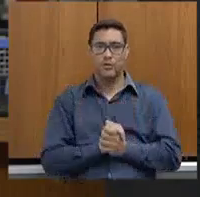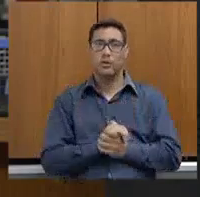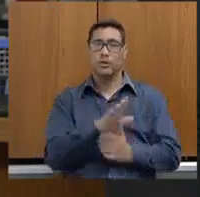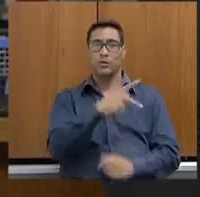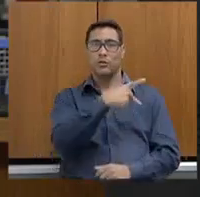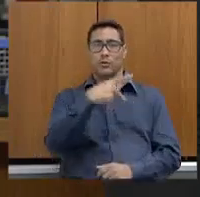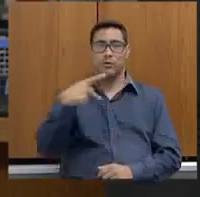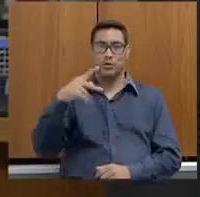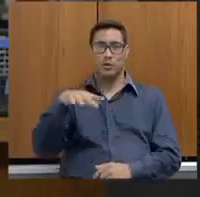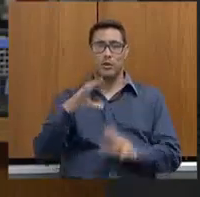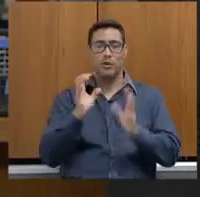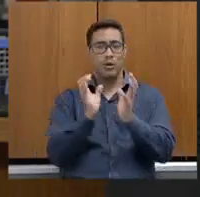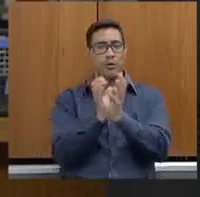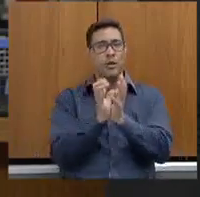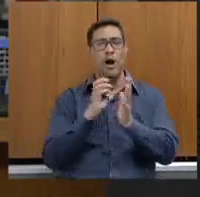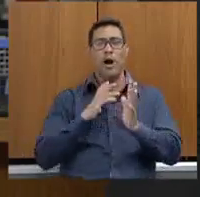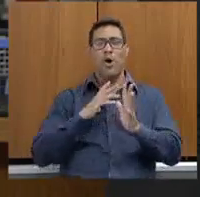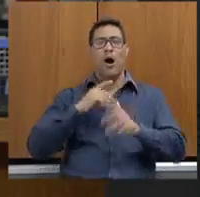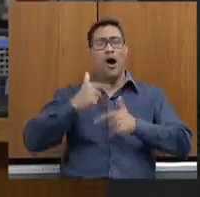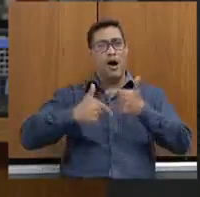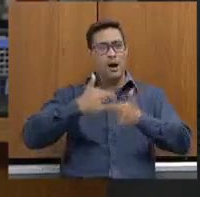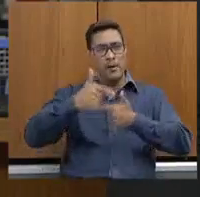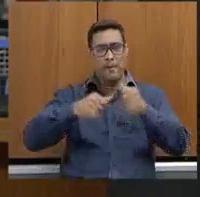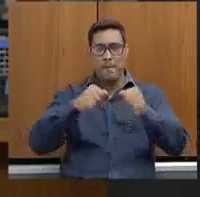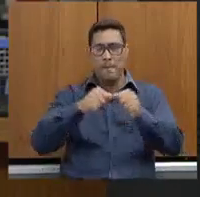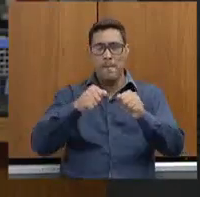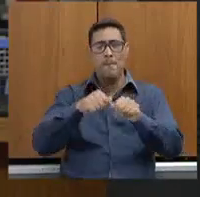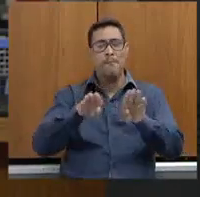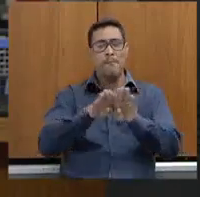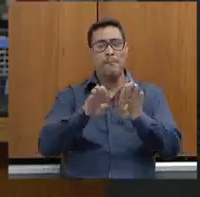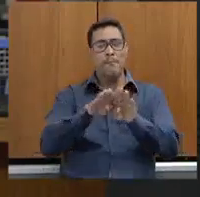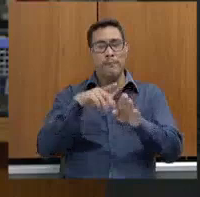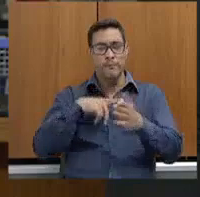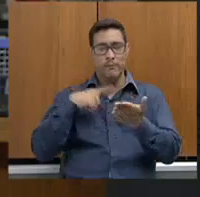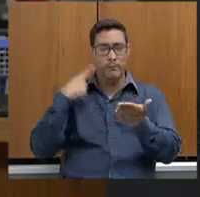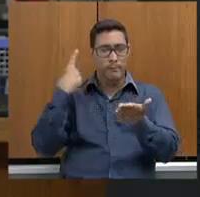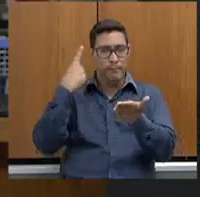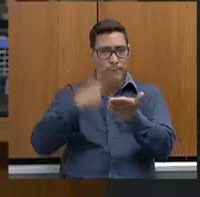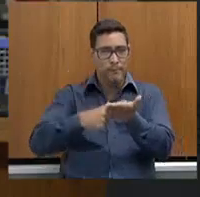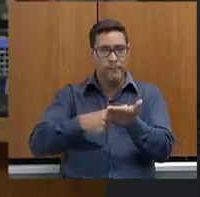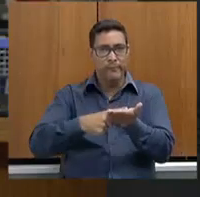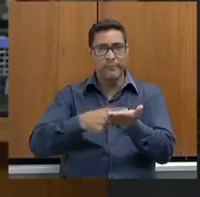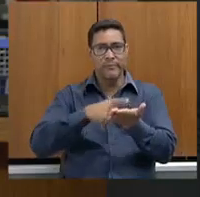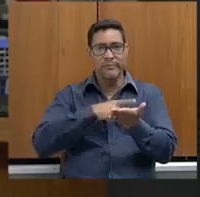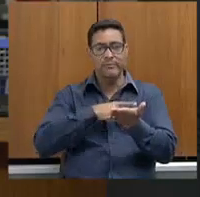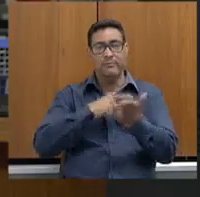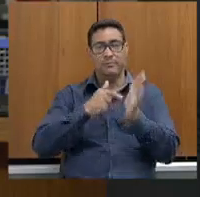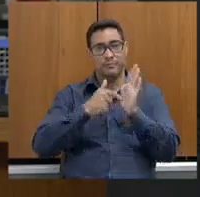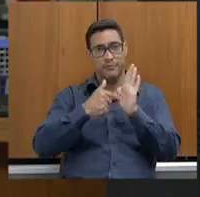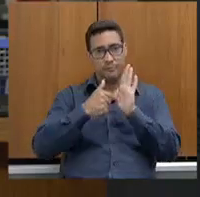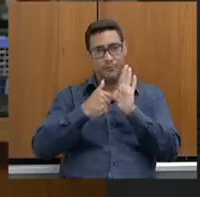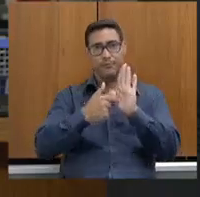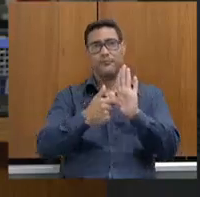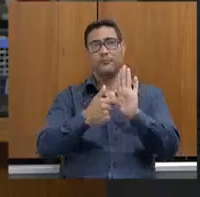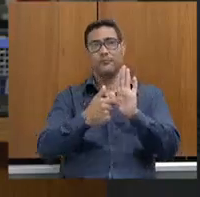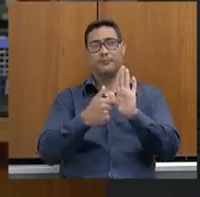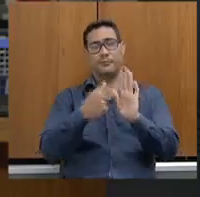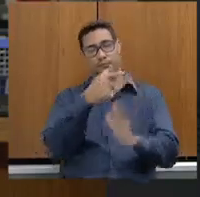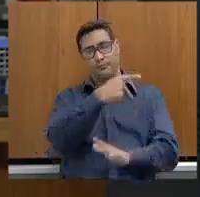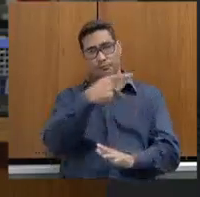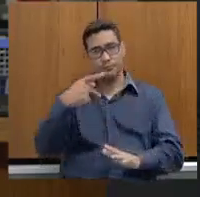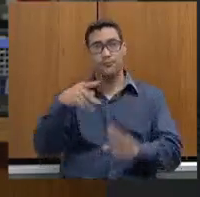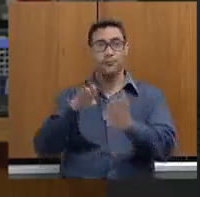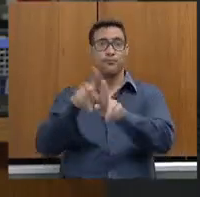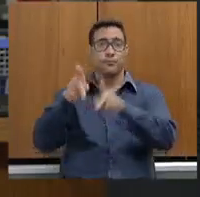faz, o envolvimento que ele tem e o comprometimento que ele tem com a comissão que ele preside, e, claro, com o público